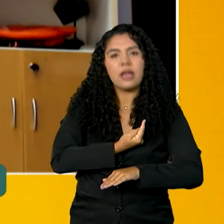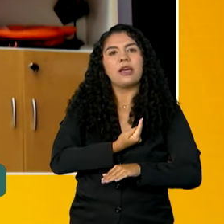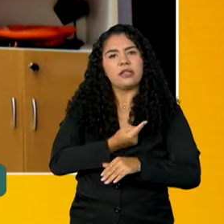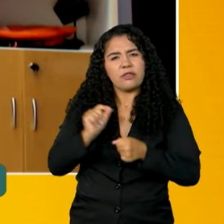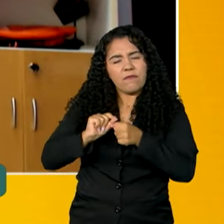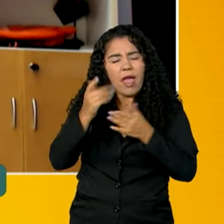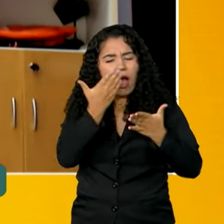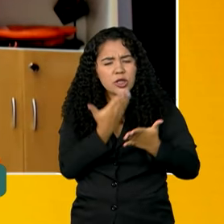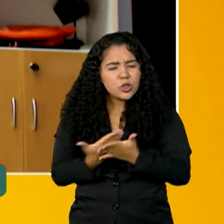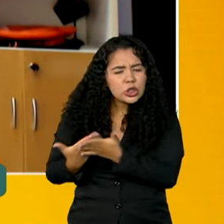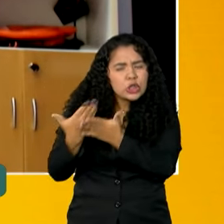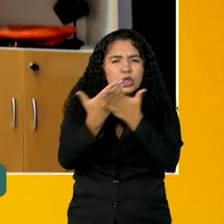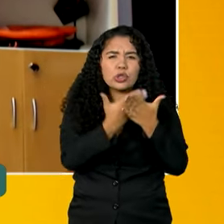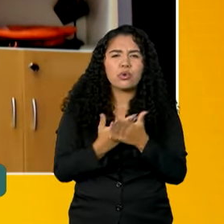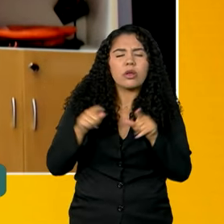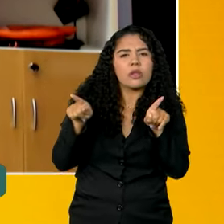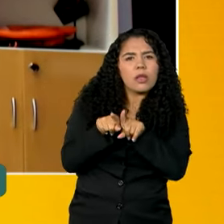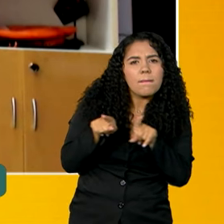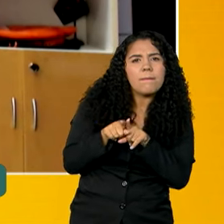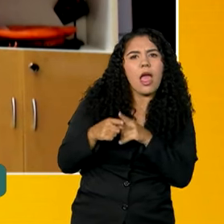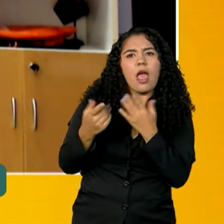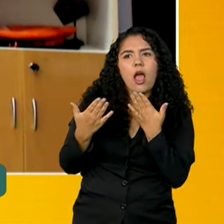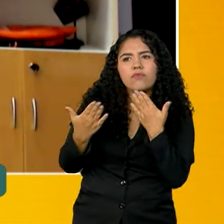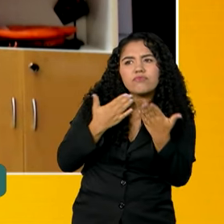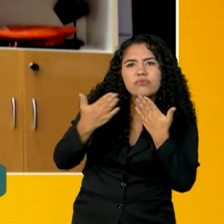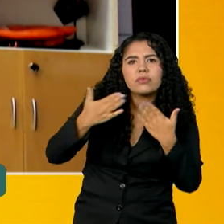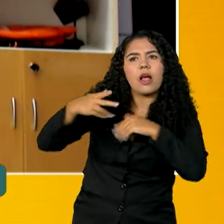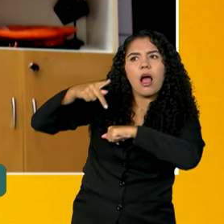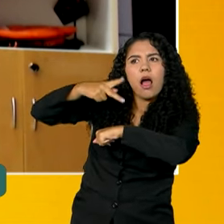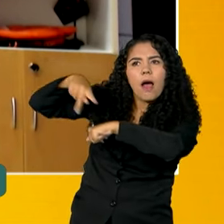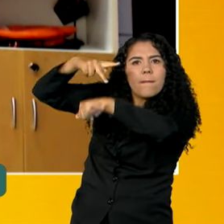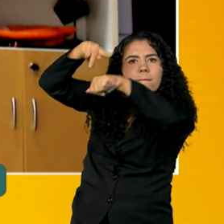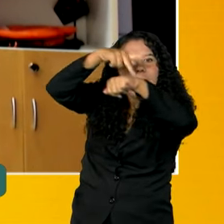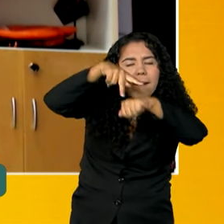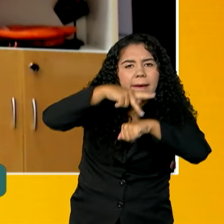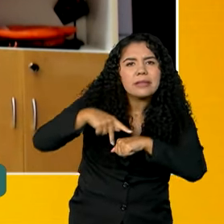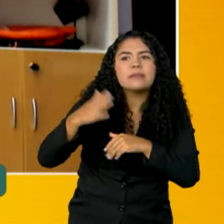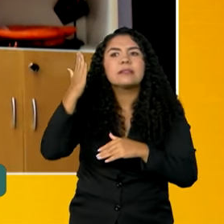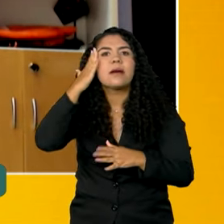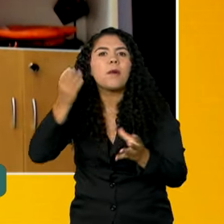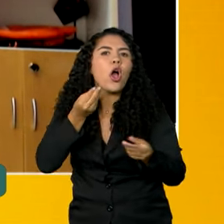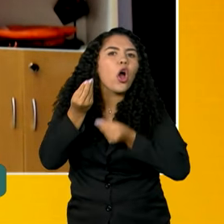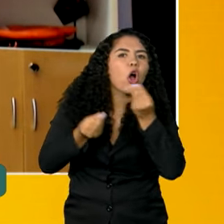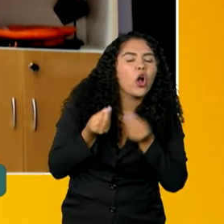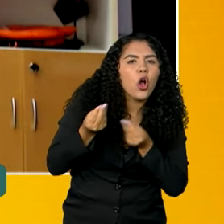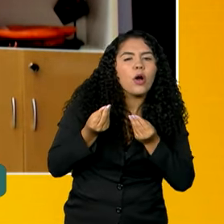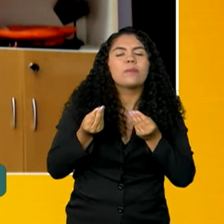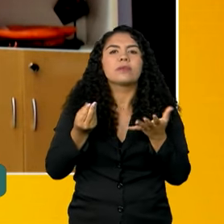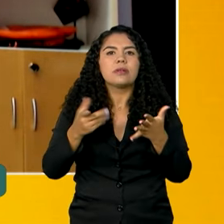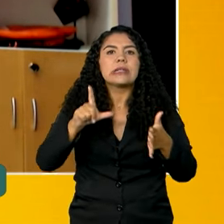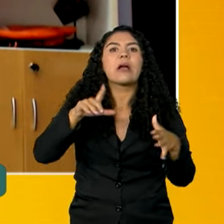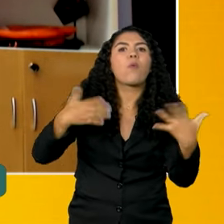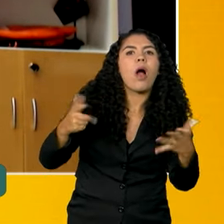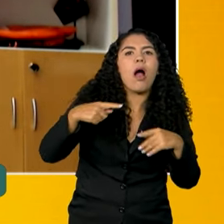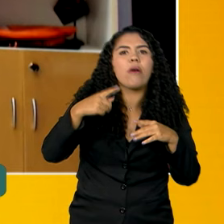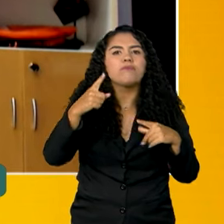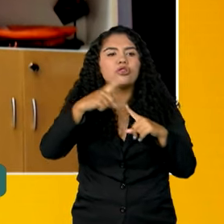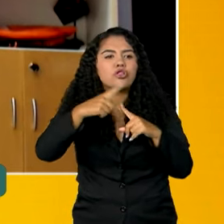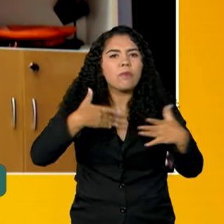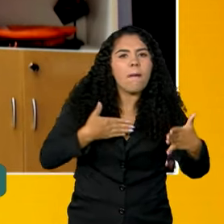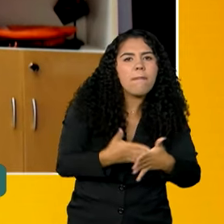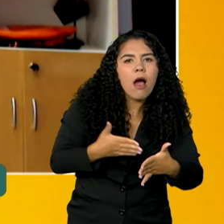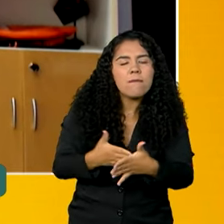estudo, de conversar com esses países para entender os potenciais, entender as limitações da tecnologia,